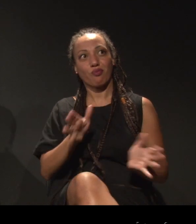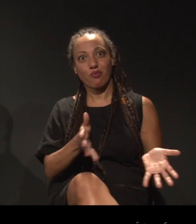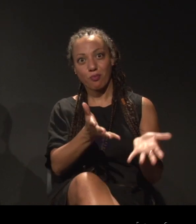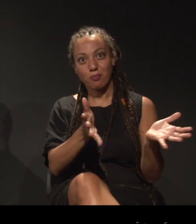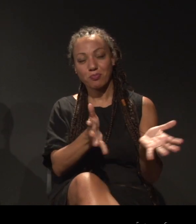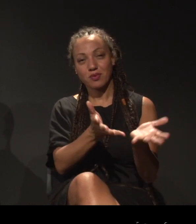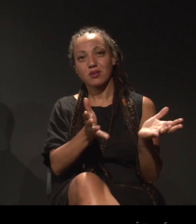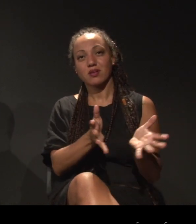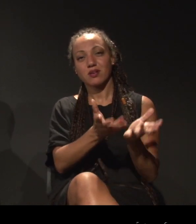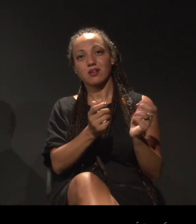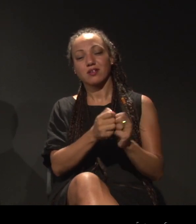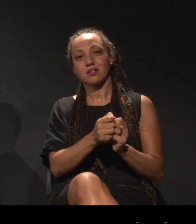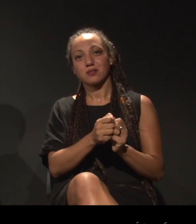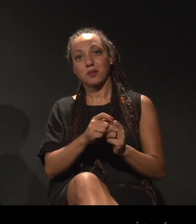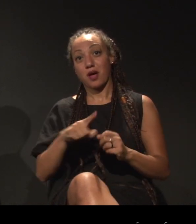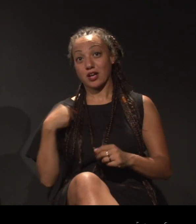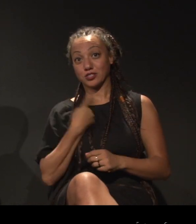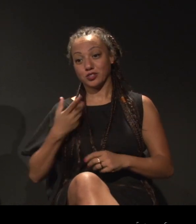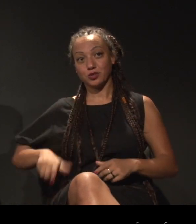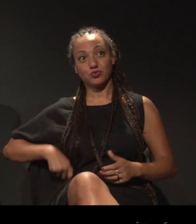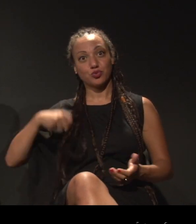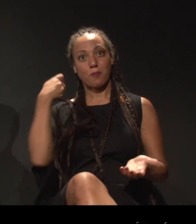que são fomentos no nosso bolso.